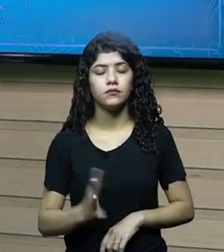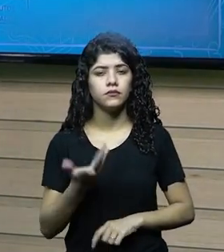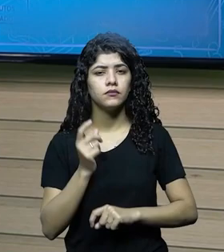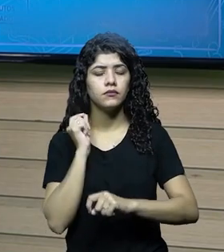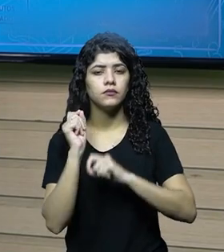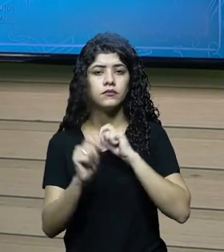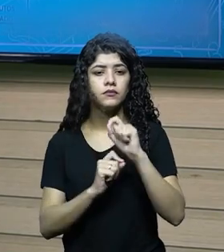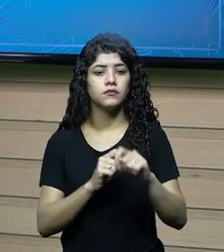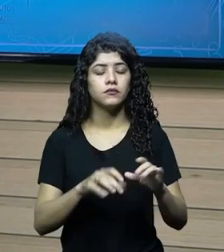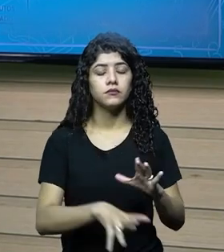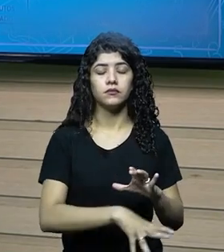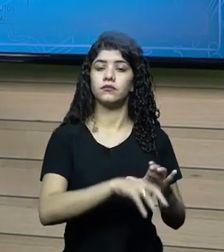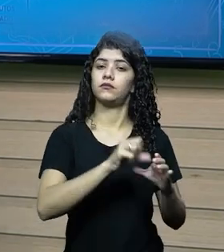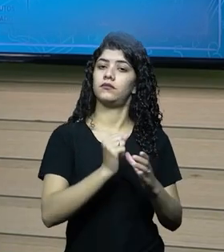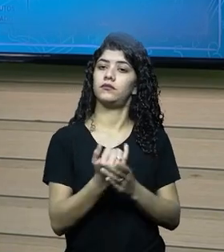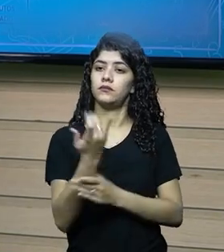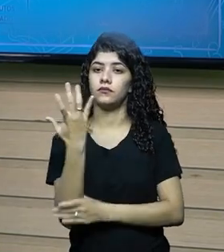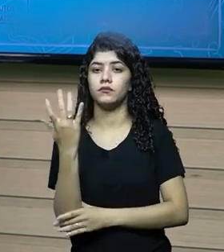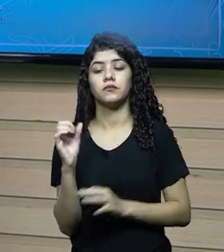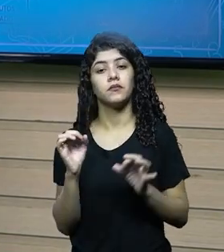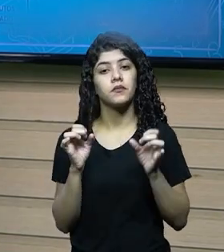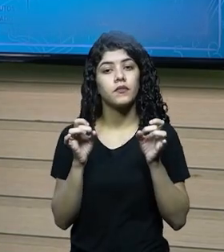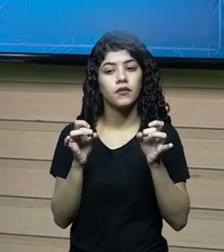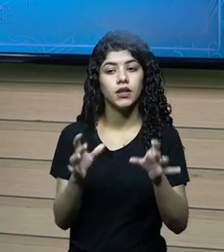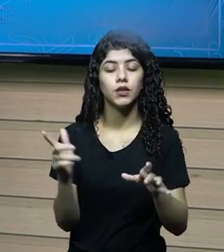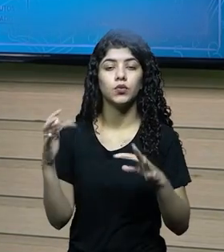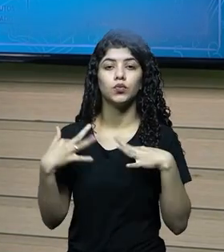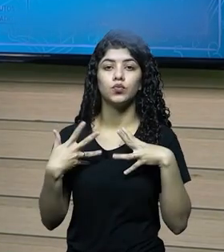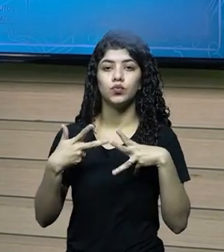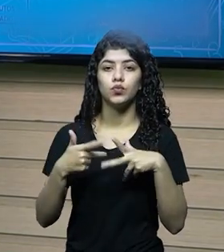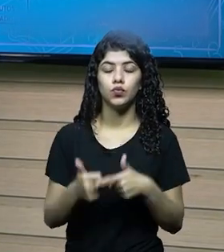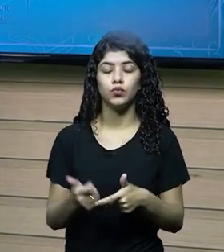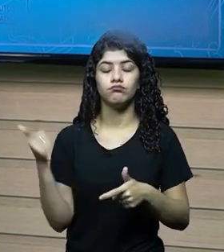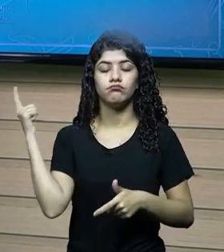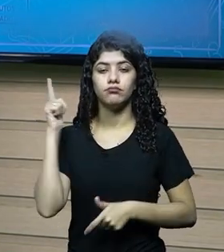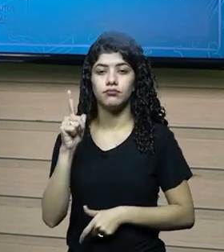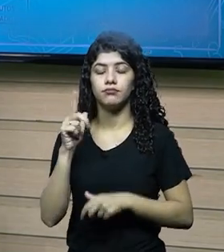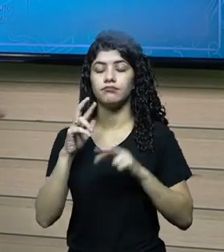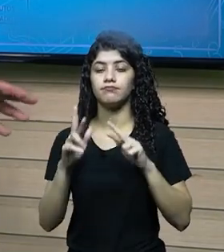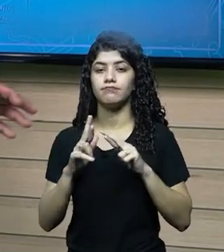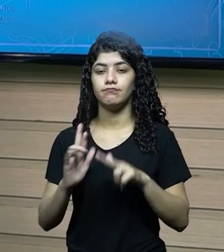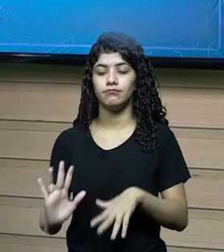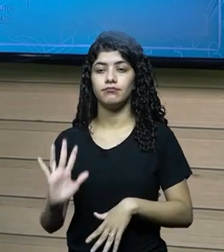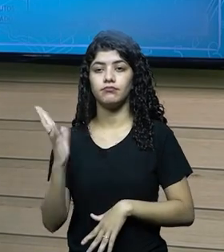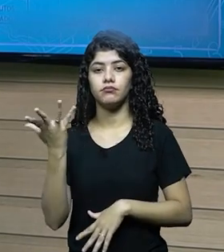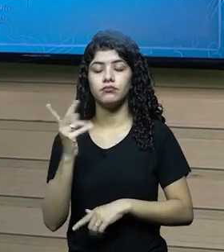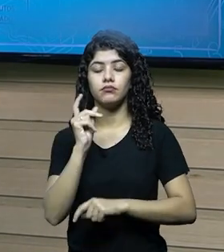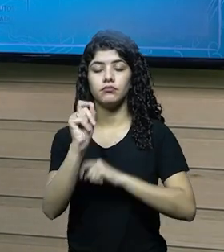o que aconteceu? Todo o estoque foi vendido, então aconteceu